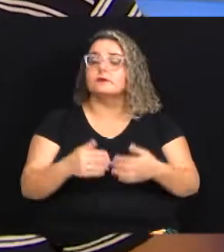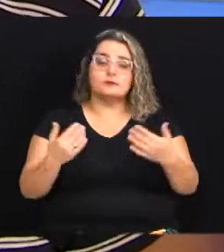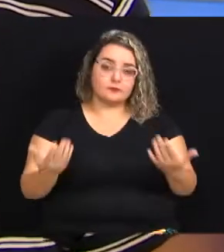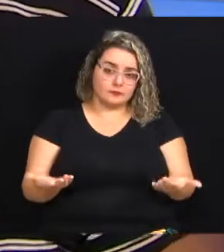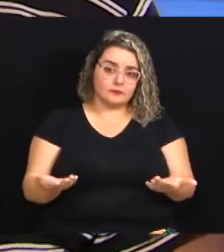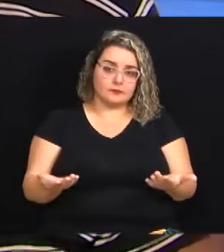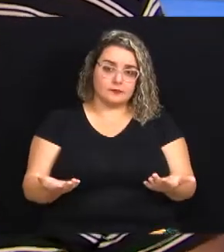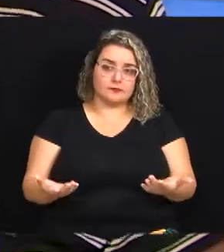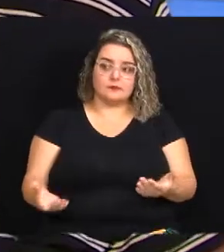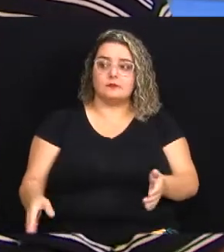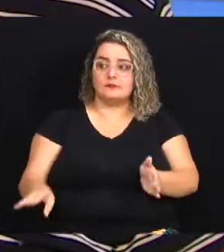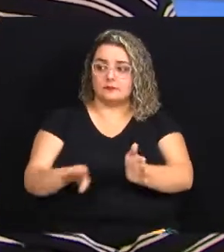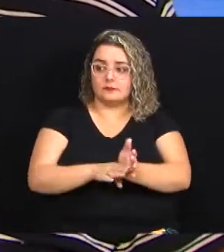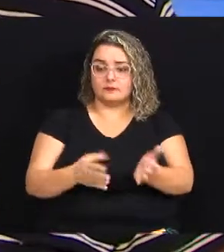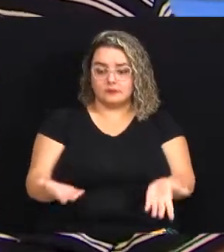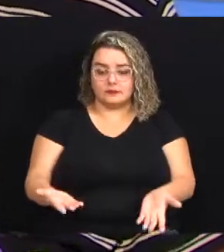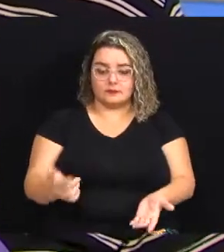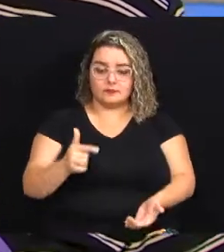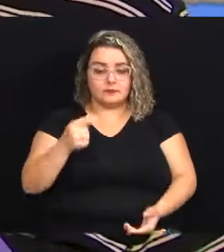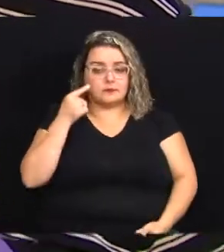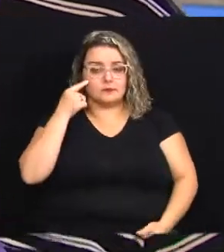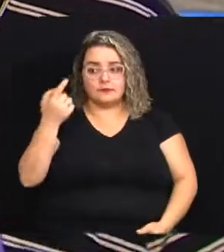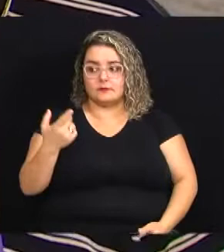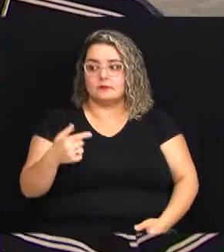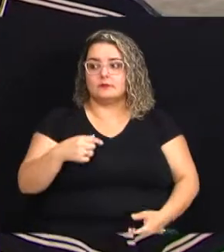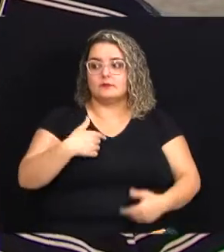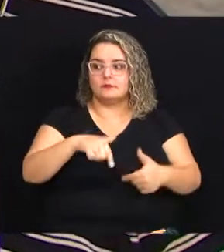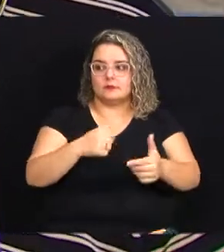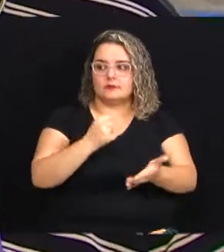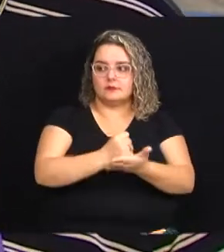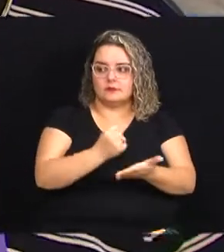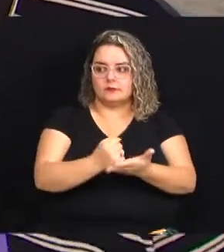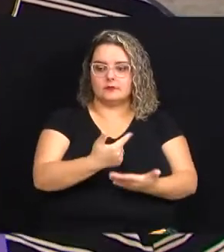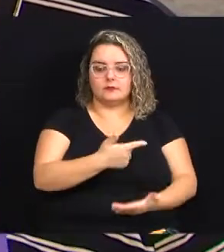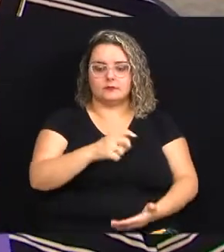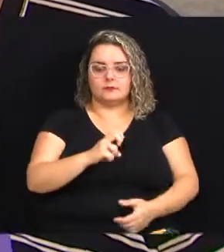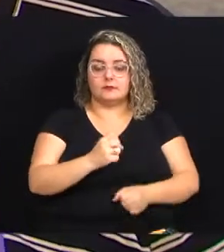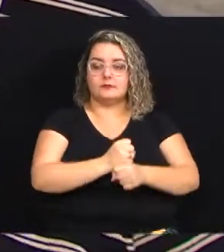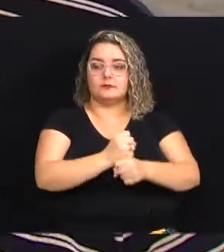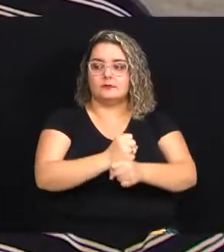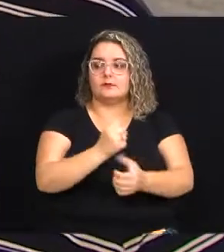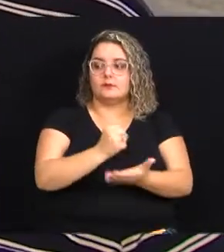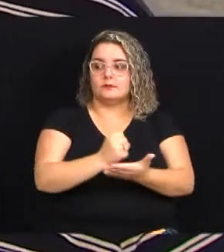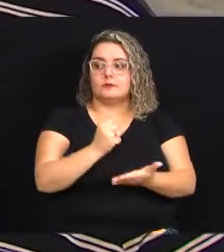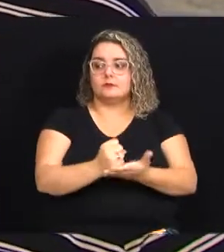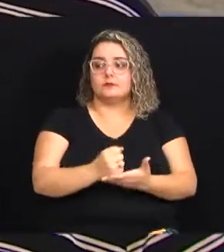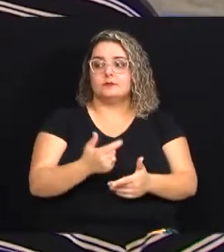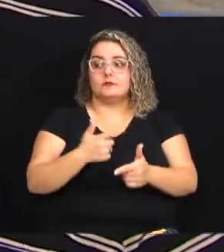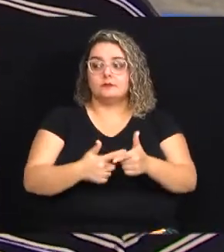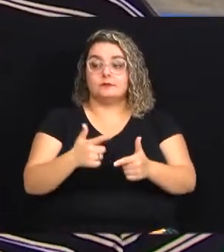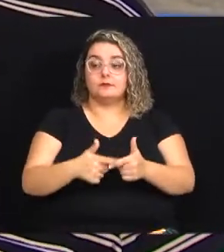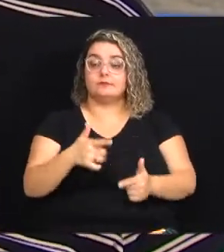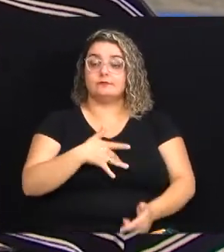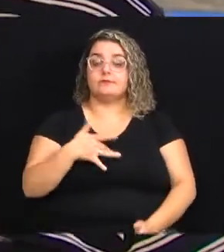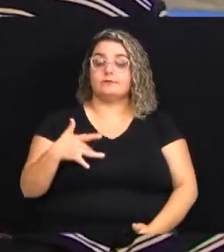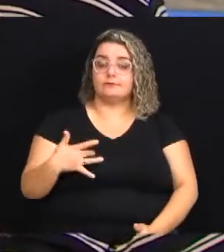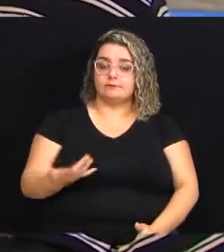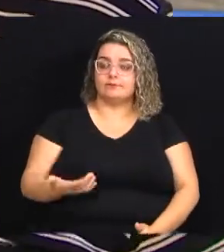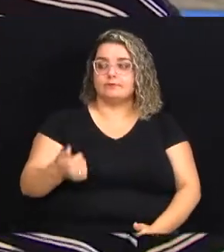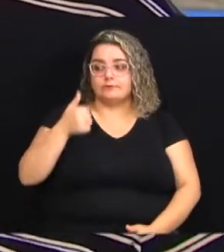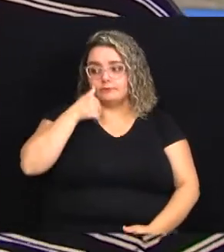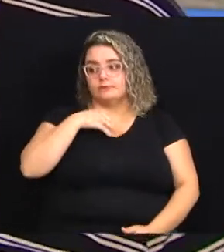eu vim por acaso eu trabalhava registrada 25 anos de carteira e eu comecei a ter um problema de saúde